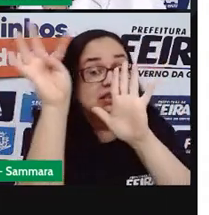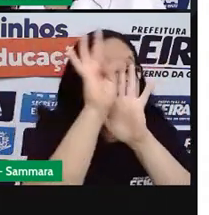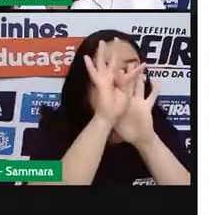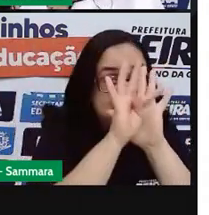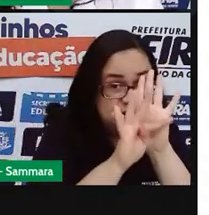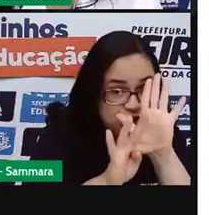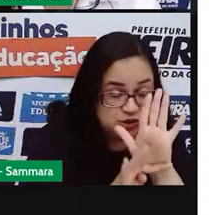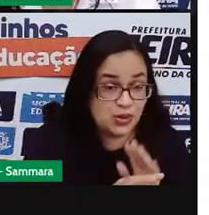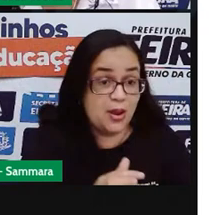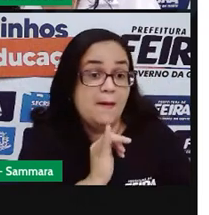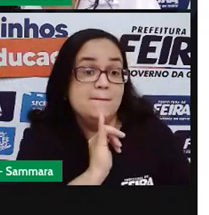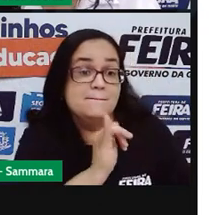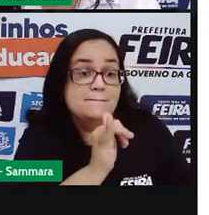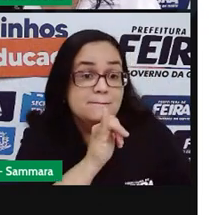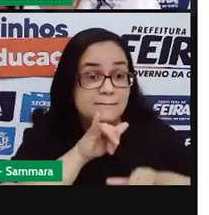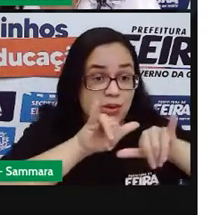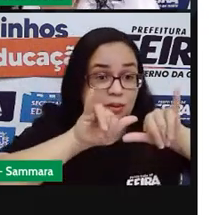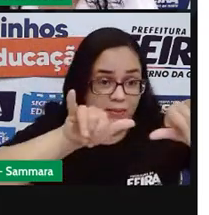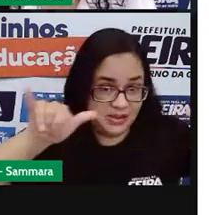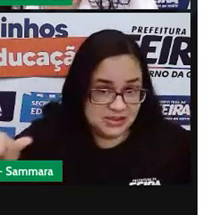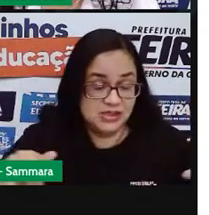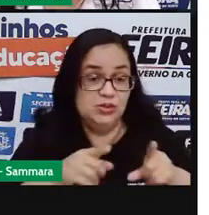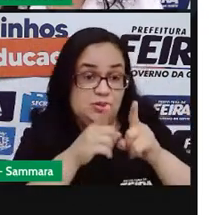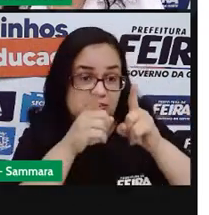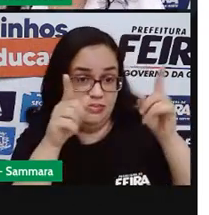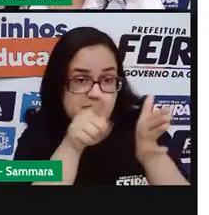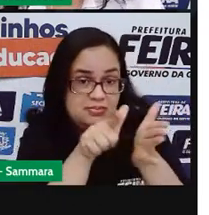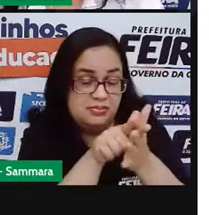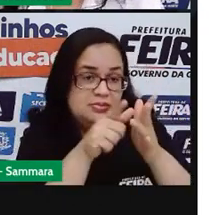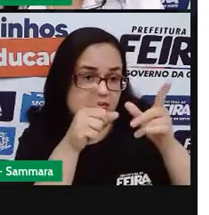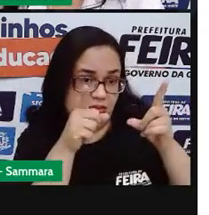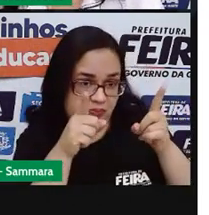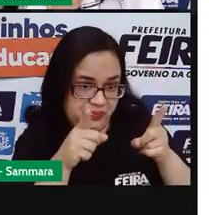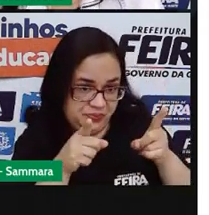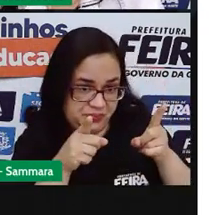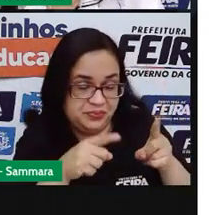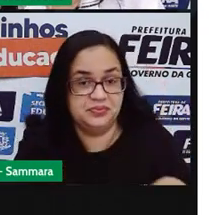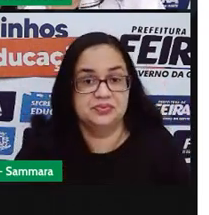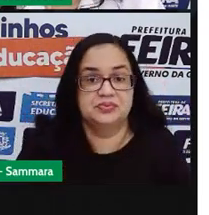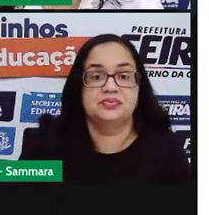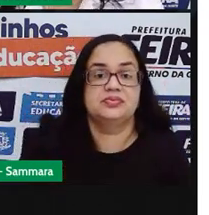conversagens, como foi? Vamos lá.